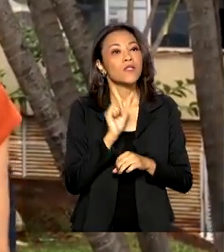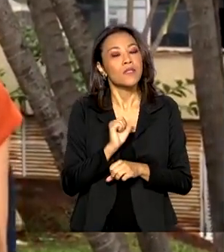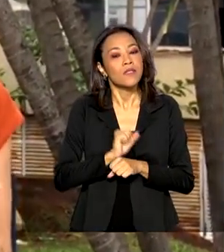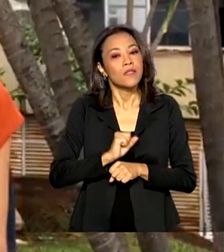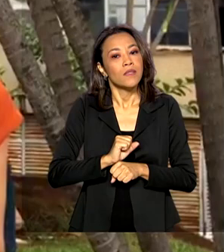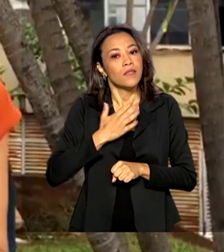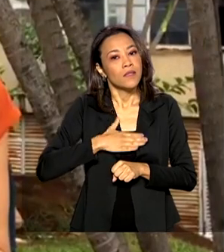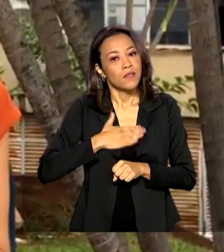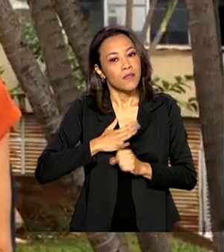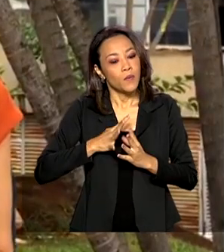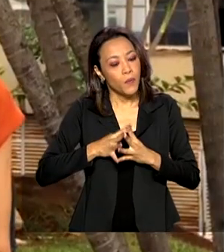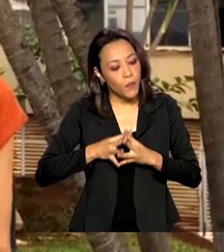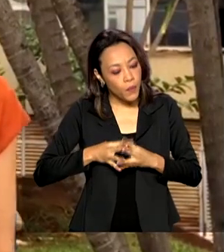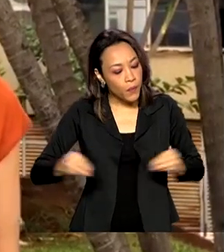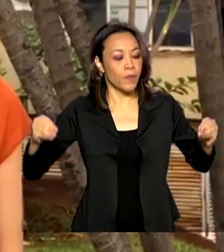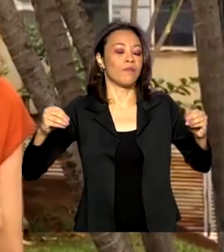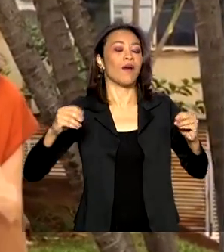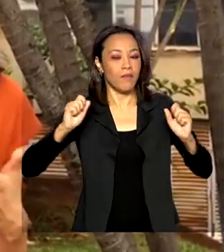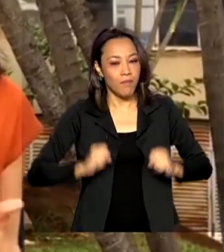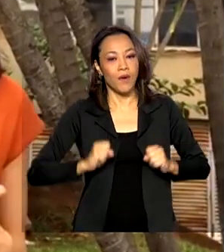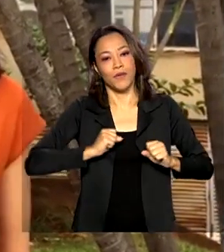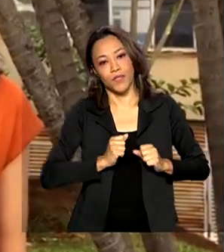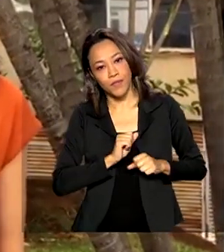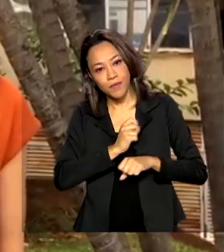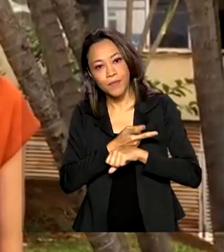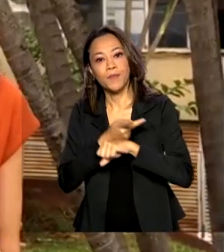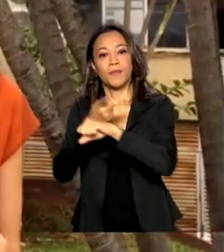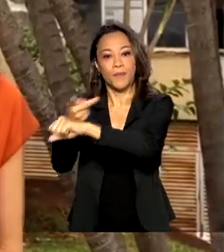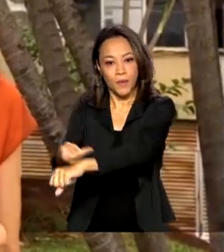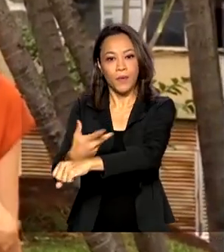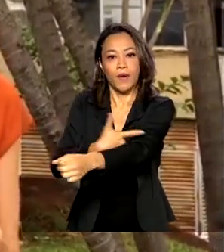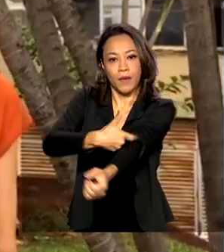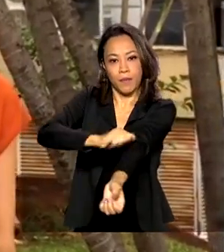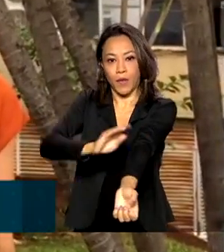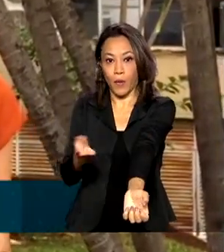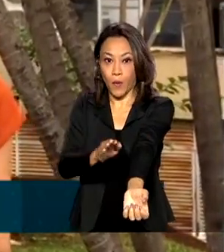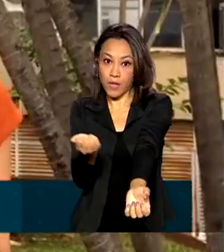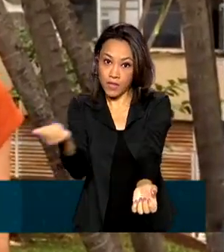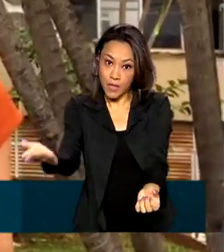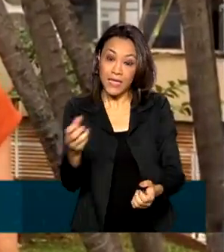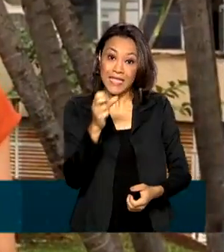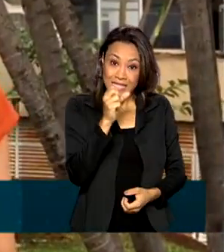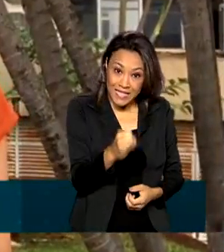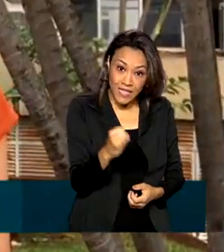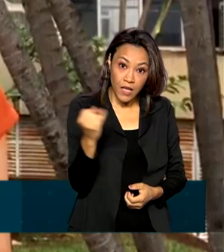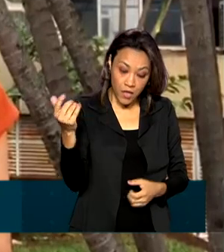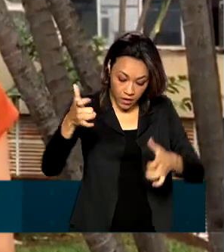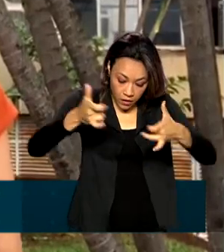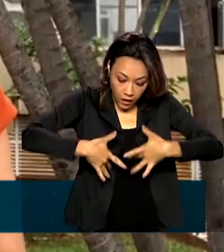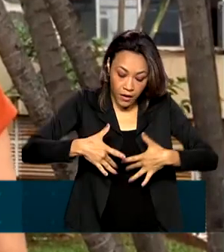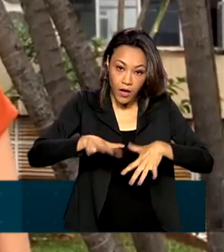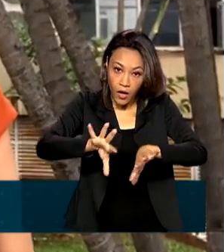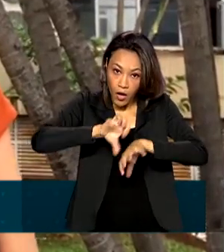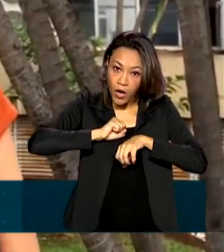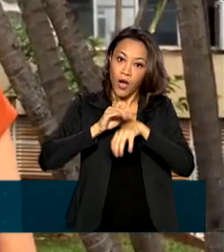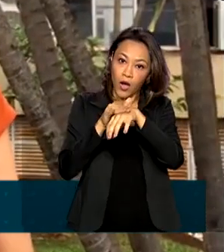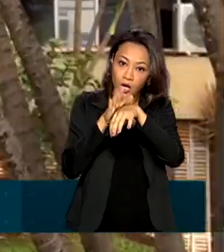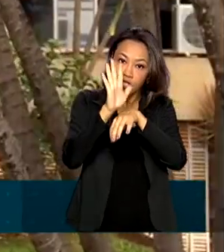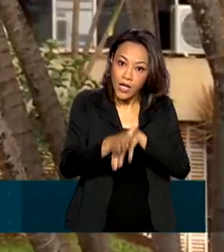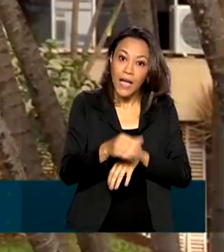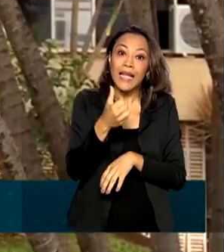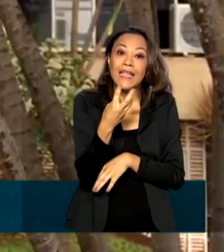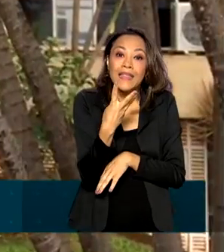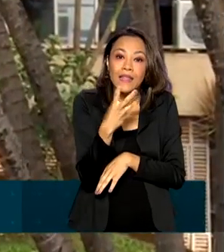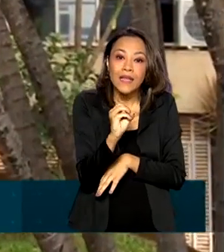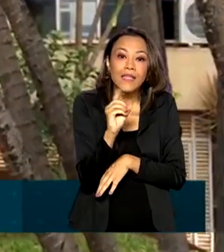sintomas para poder ir doar sangue. E se você já teve Covid, você só pode doar 30 dias após o fim dos seus sintomas.